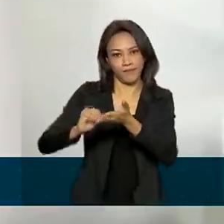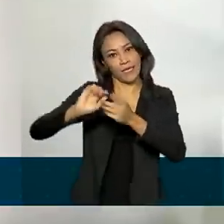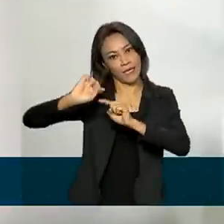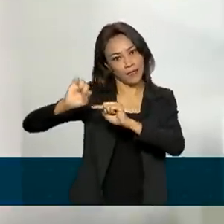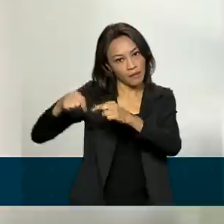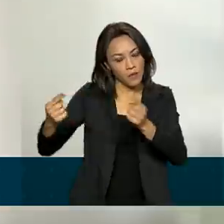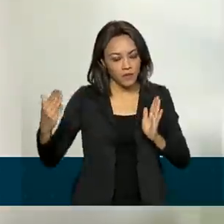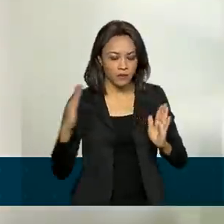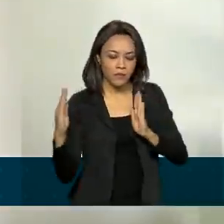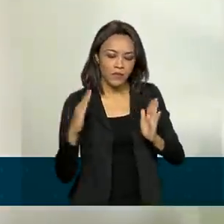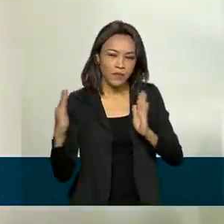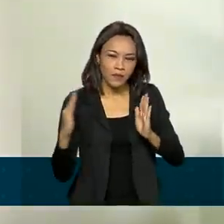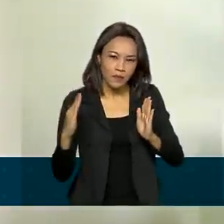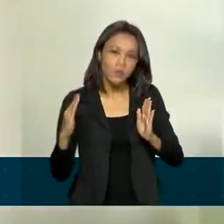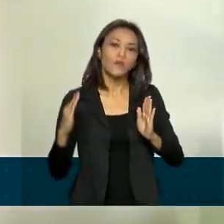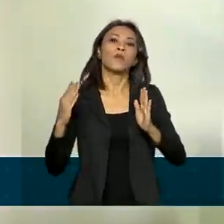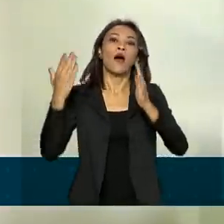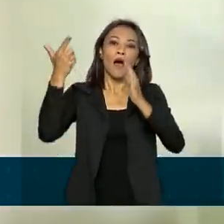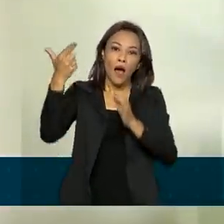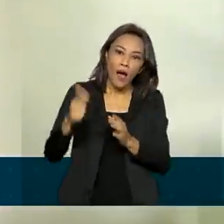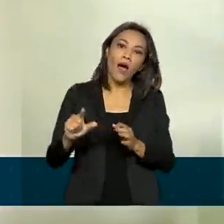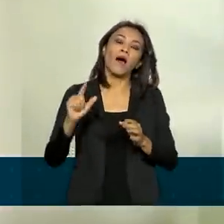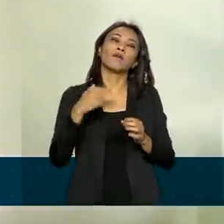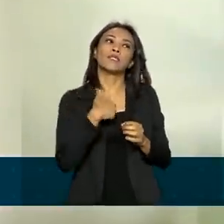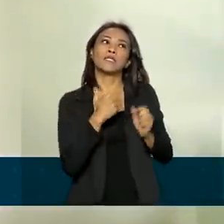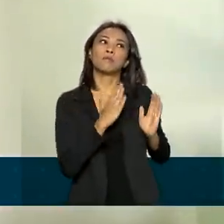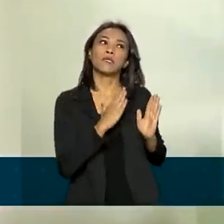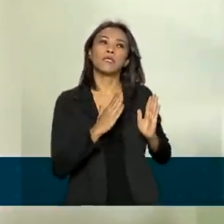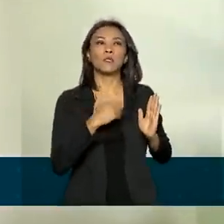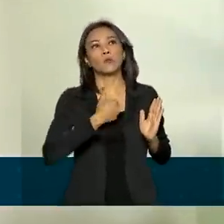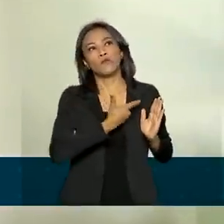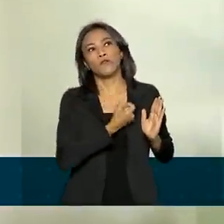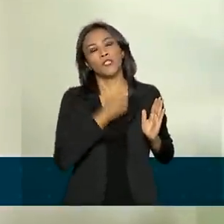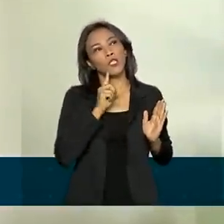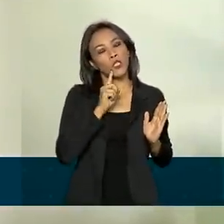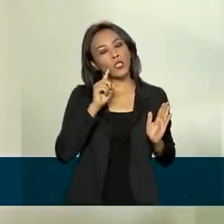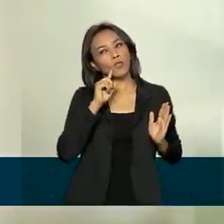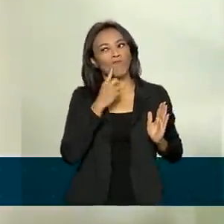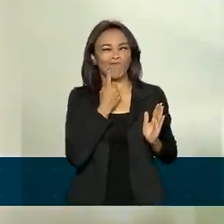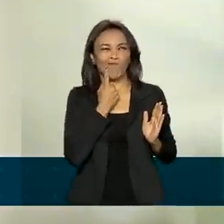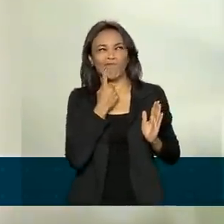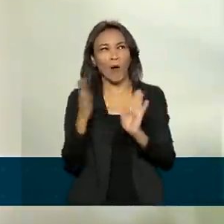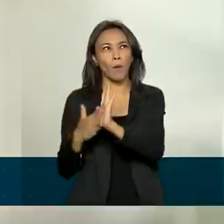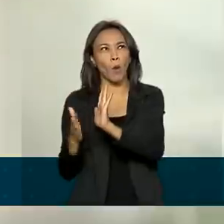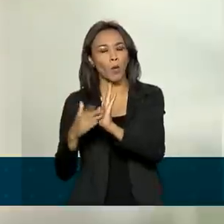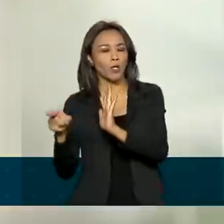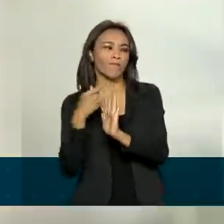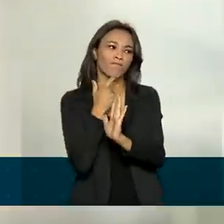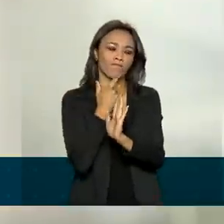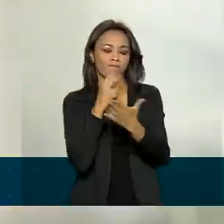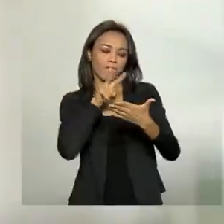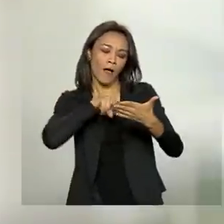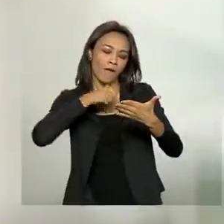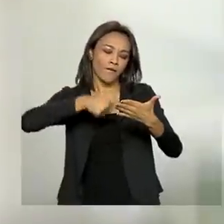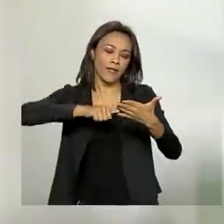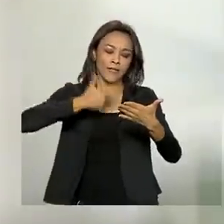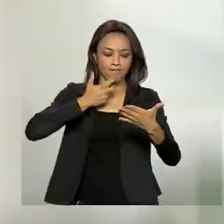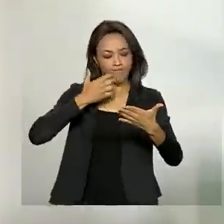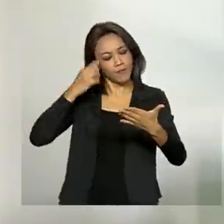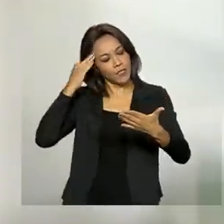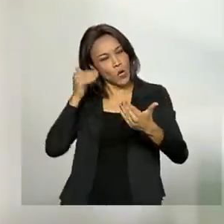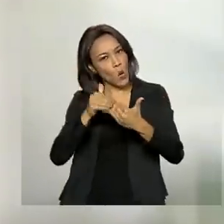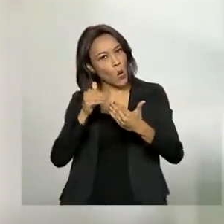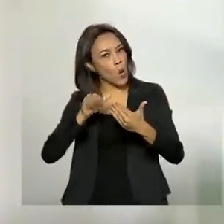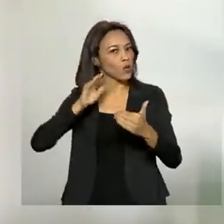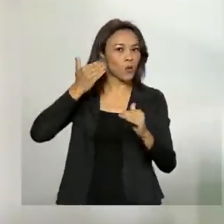Depois desse prazo, abre um prazo para o consumidor de 20 dias para avaliar a reclamação e a renegociação,